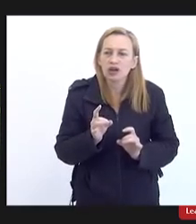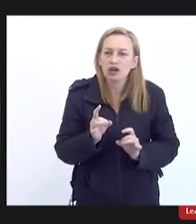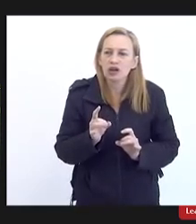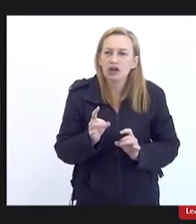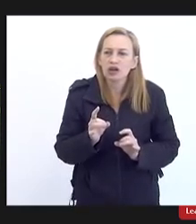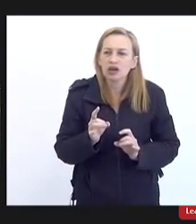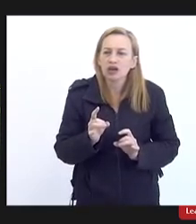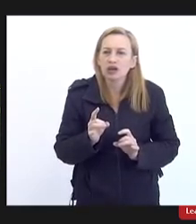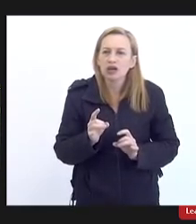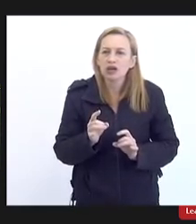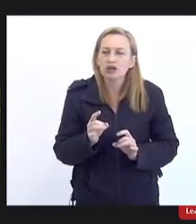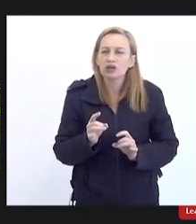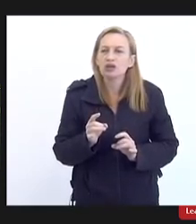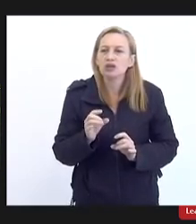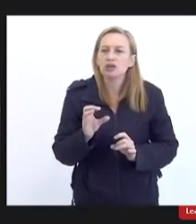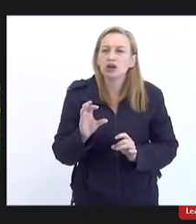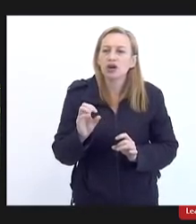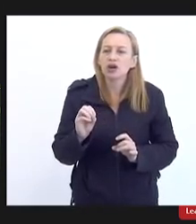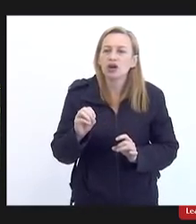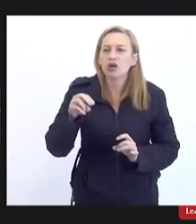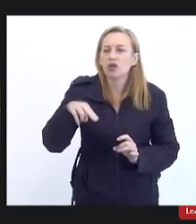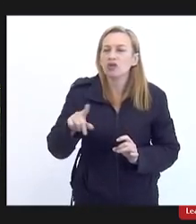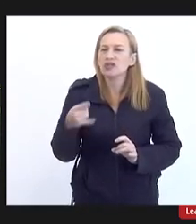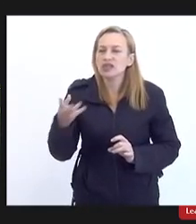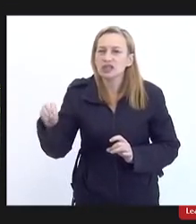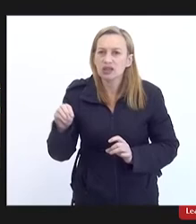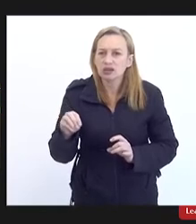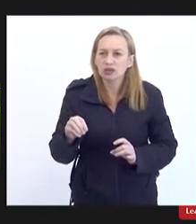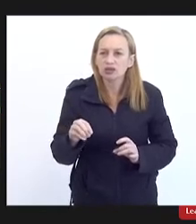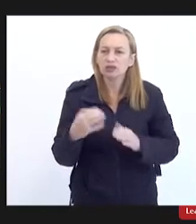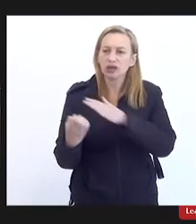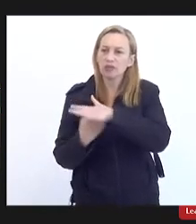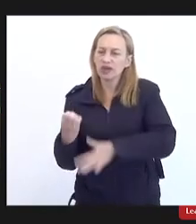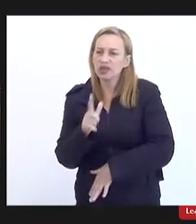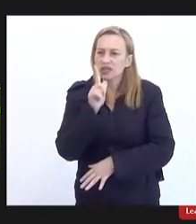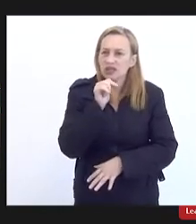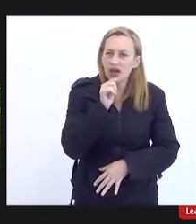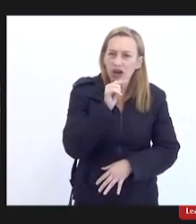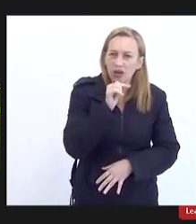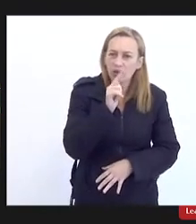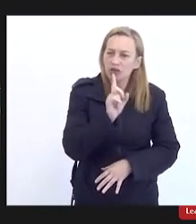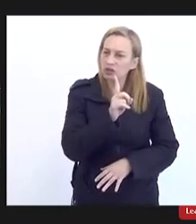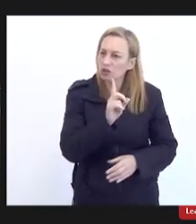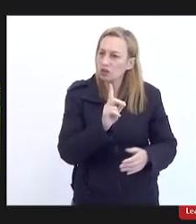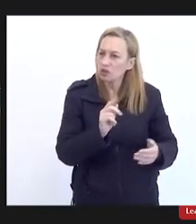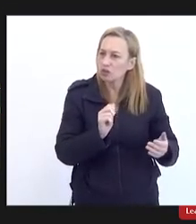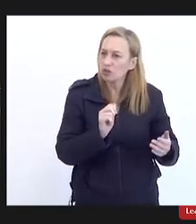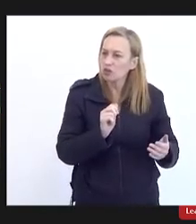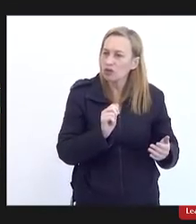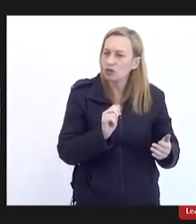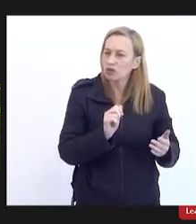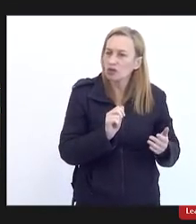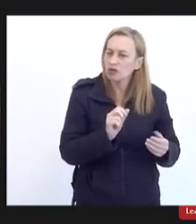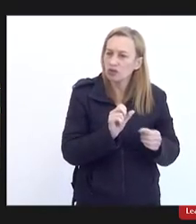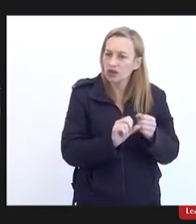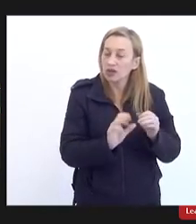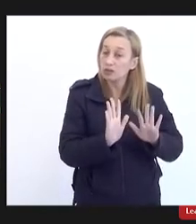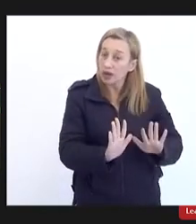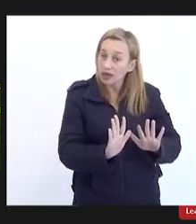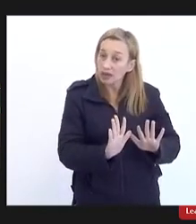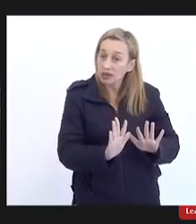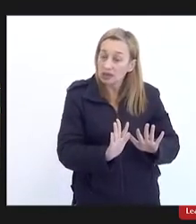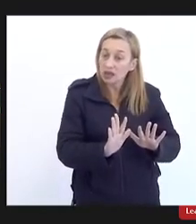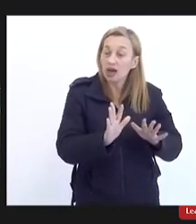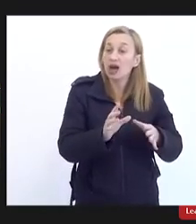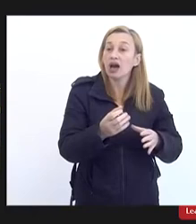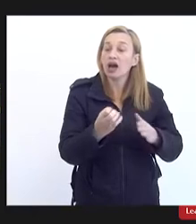concretizou talvez se concretize no próximo dia primeiro o página dos senhores e senhoras a CEDAI vem executando obras